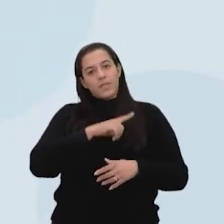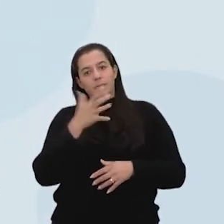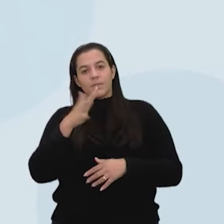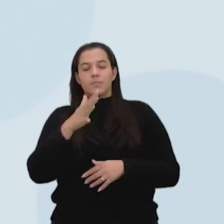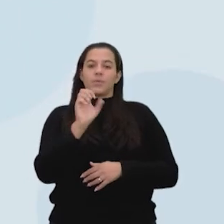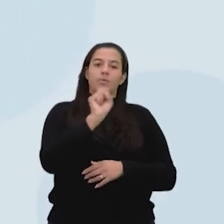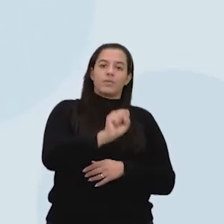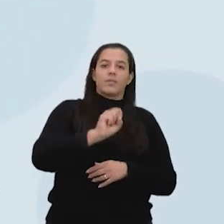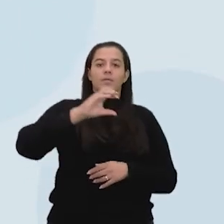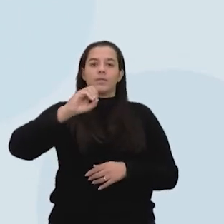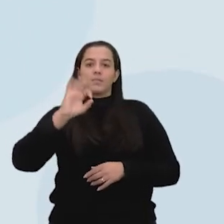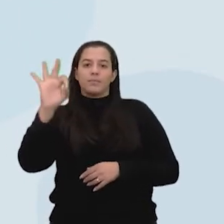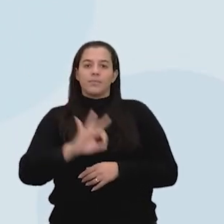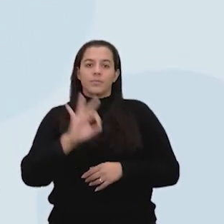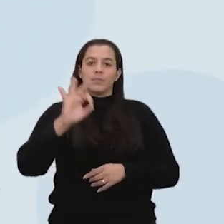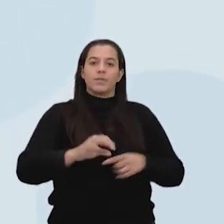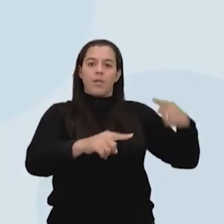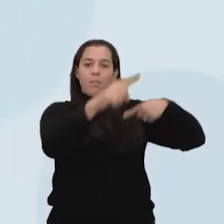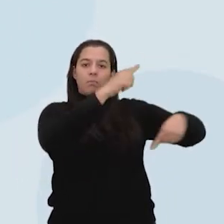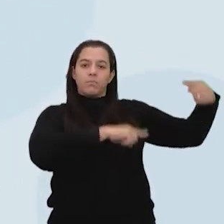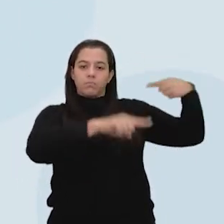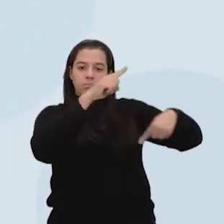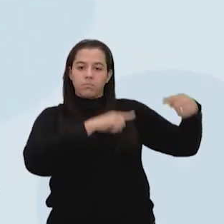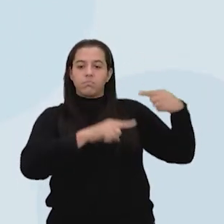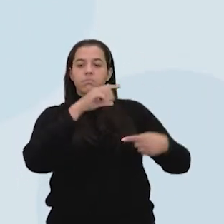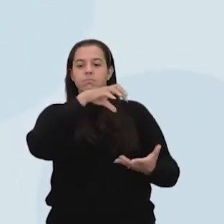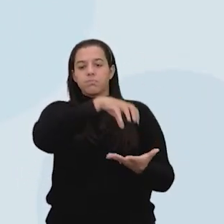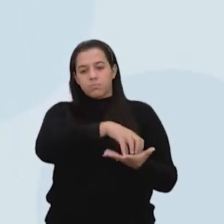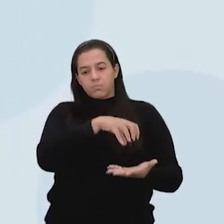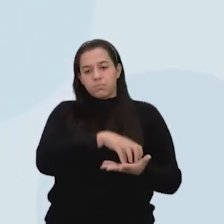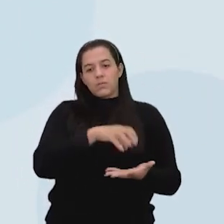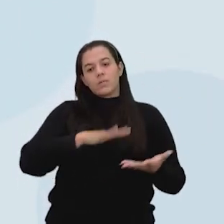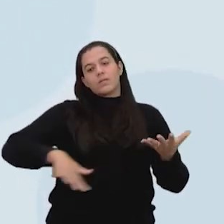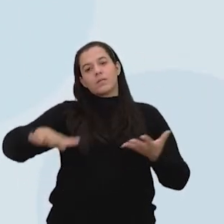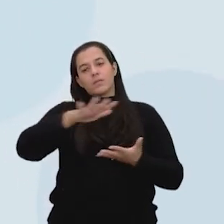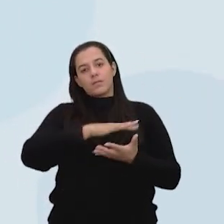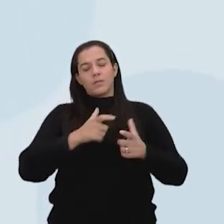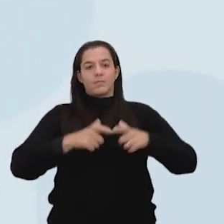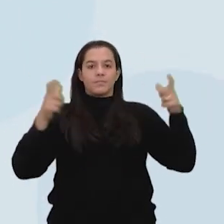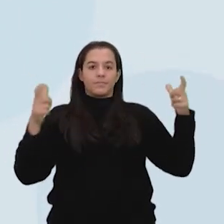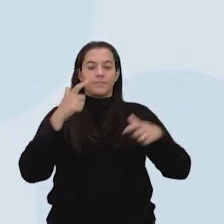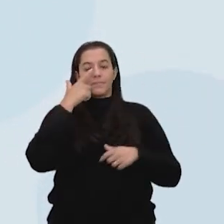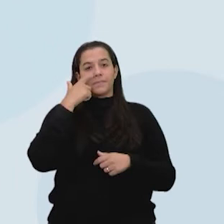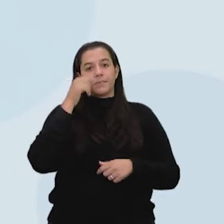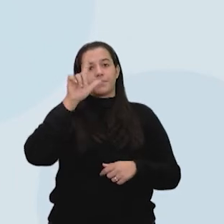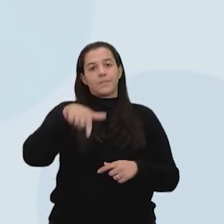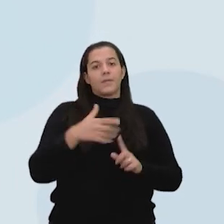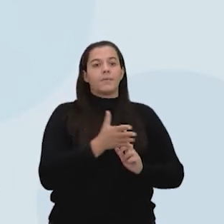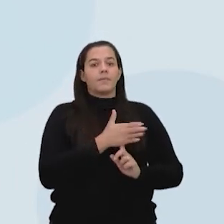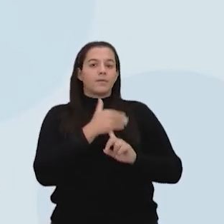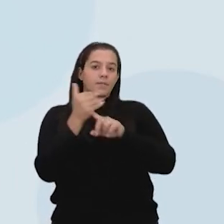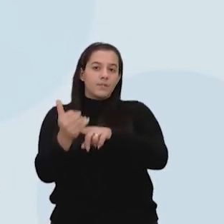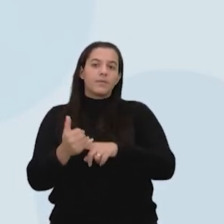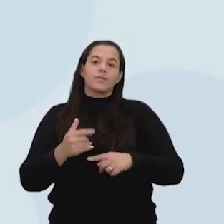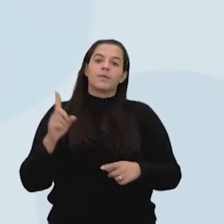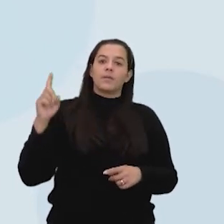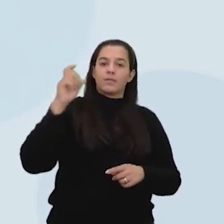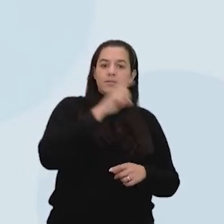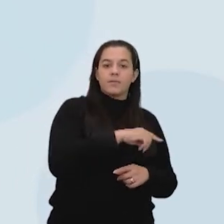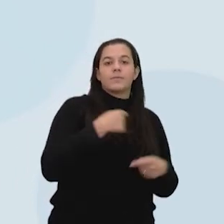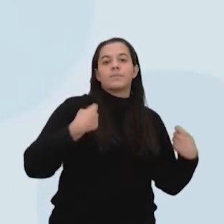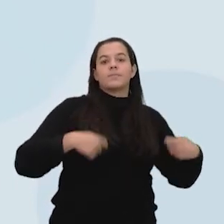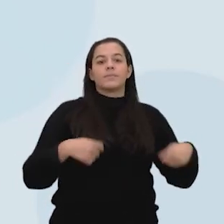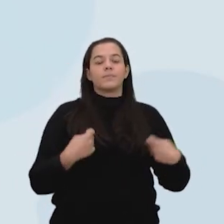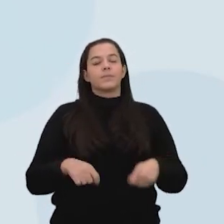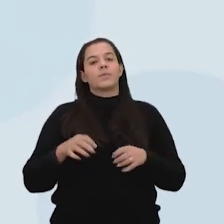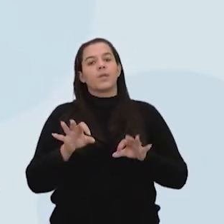% da sua capacidade de geração, centrada em centrais nucleares. É uma tecnologia complexa que, obviamente, tem que